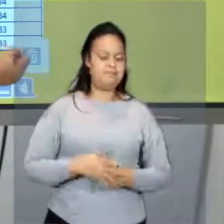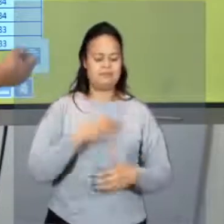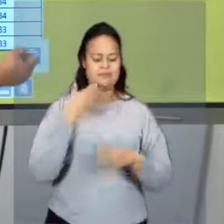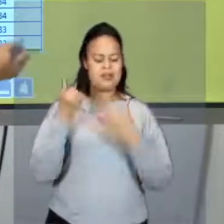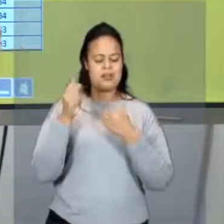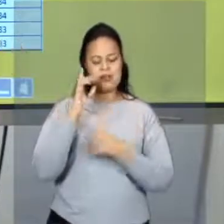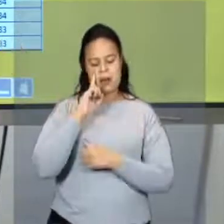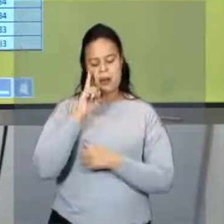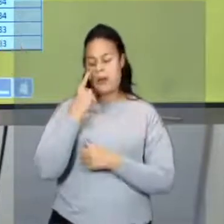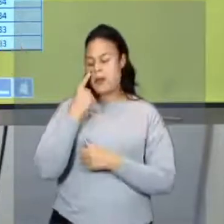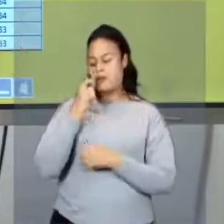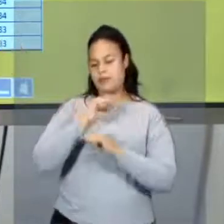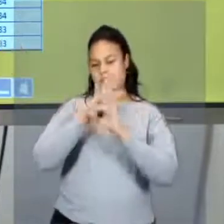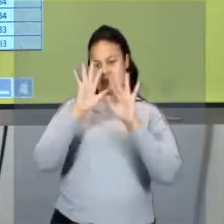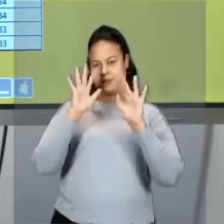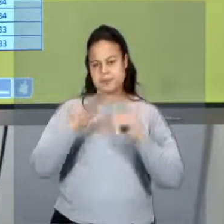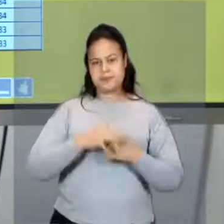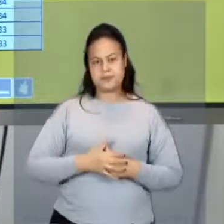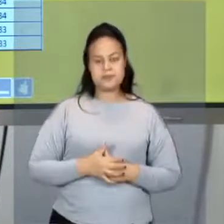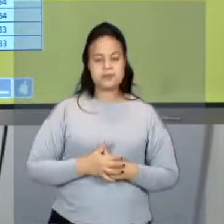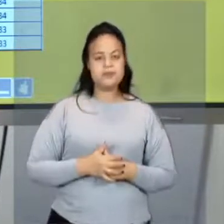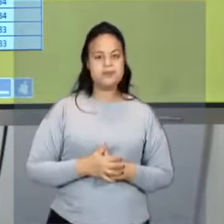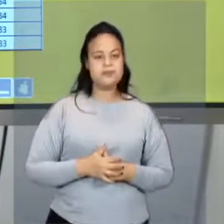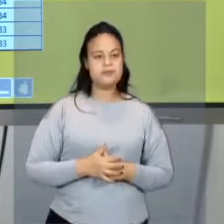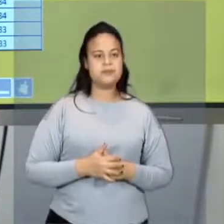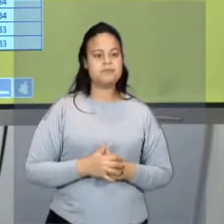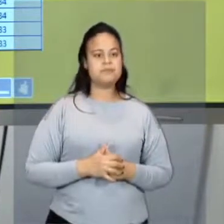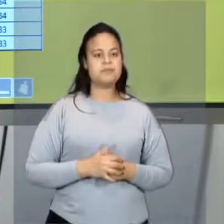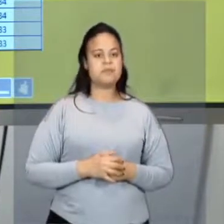aqui. Aqui seria...